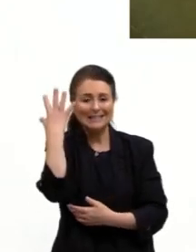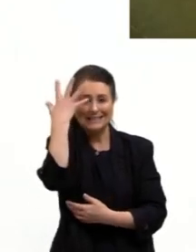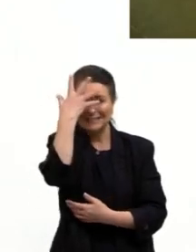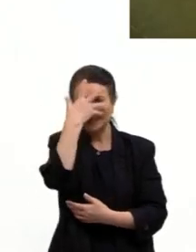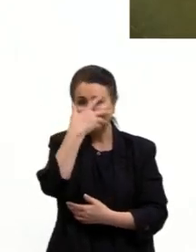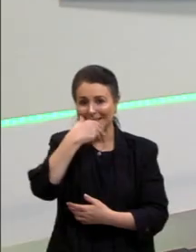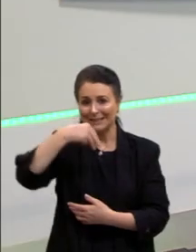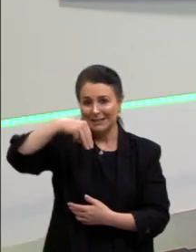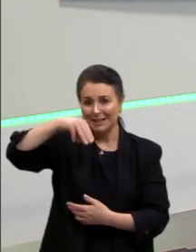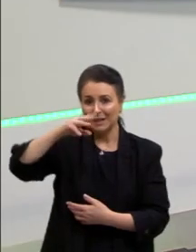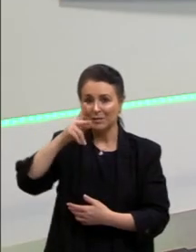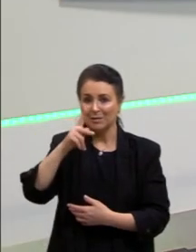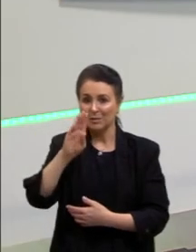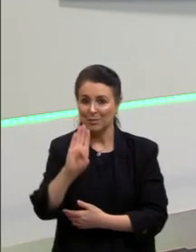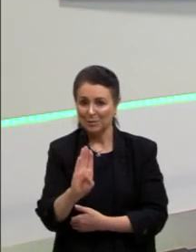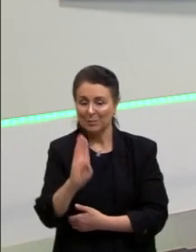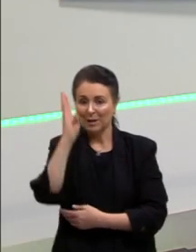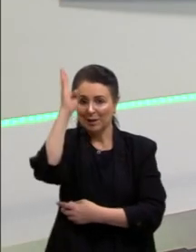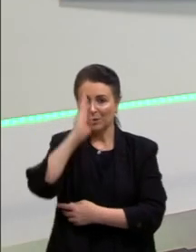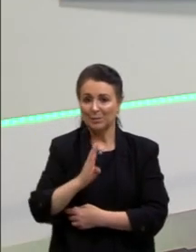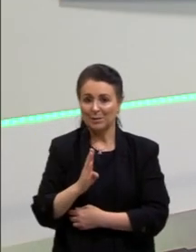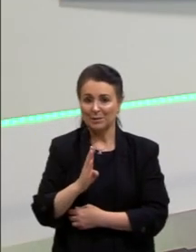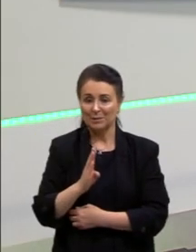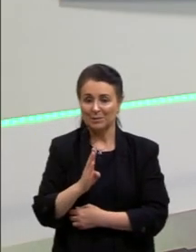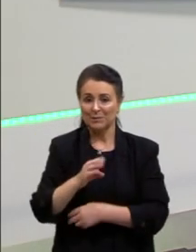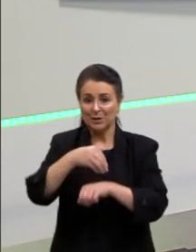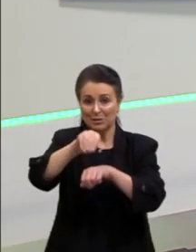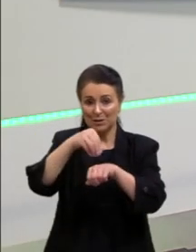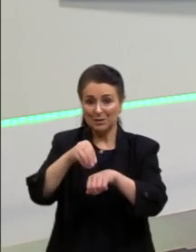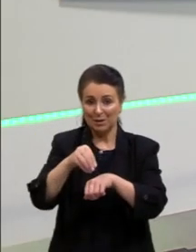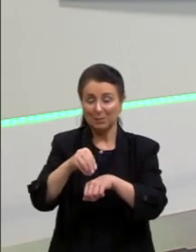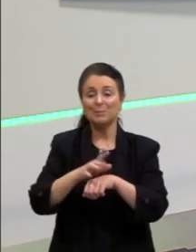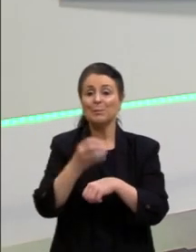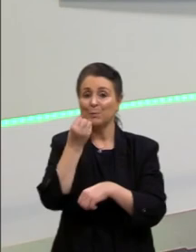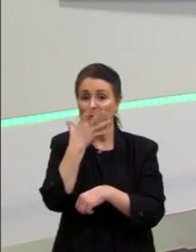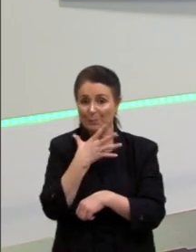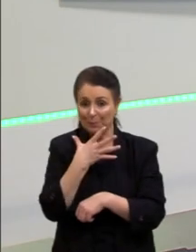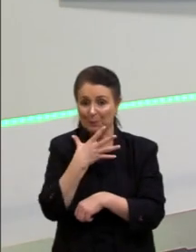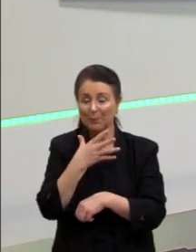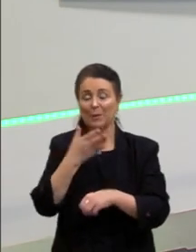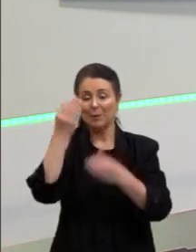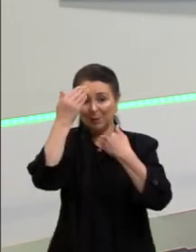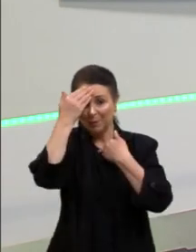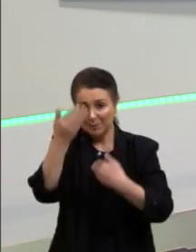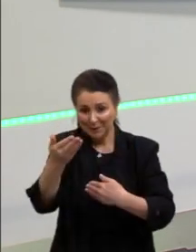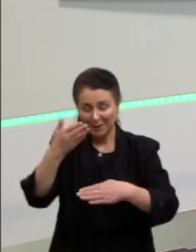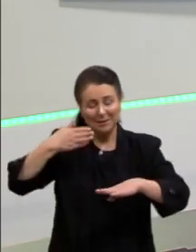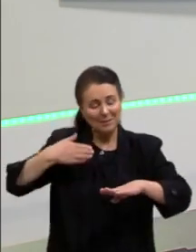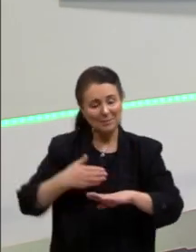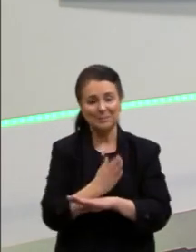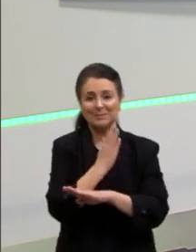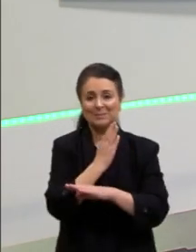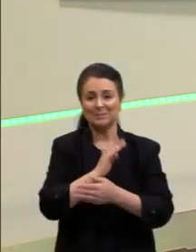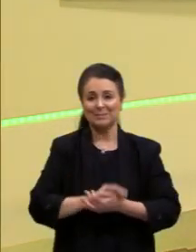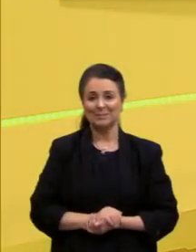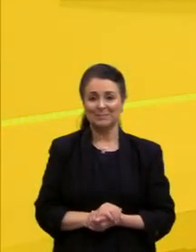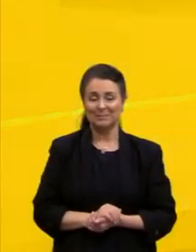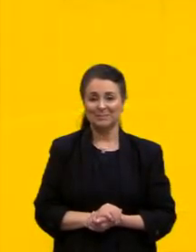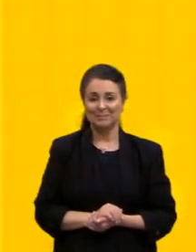Então, ficam as indicações. muito obrigado. Espero que tenham gostado da aula de hoje e partiu passar. Bará.